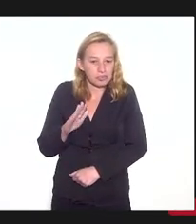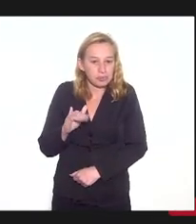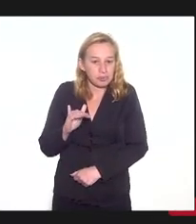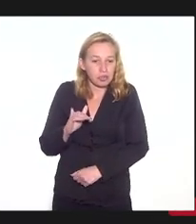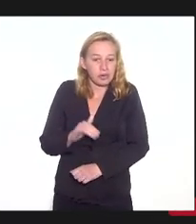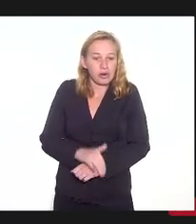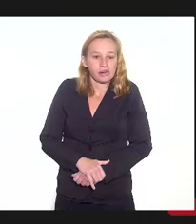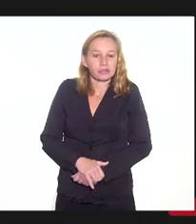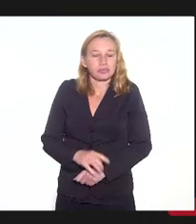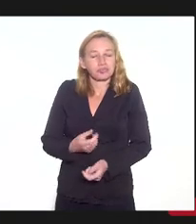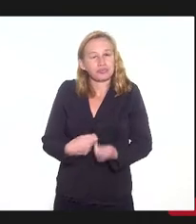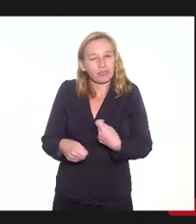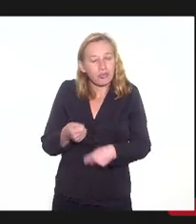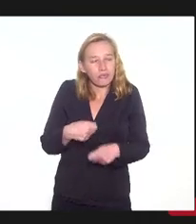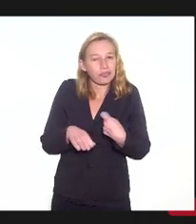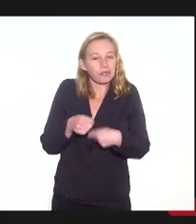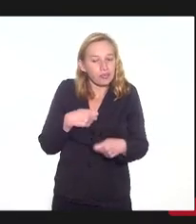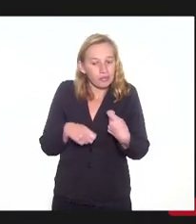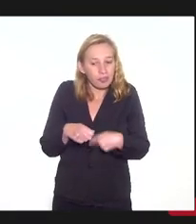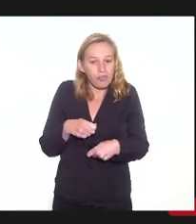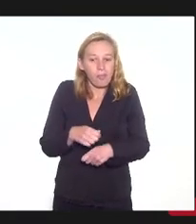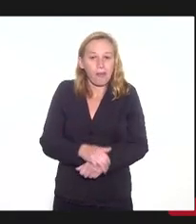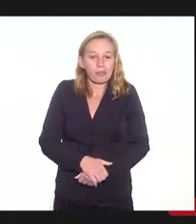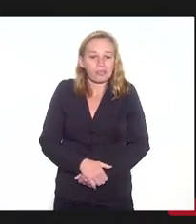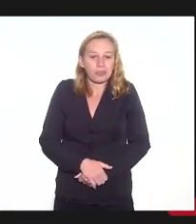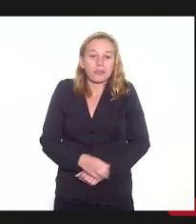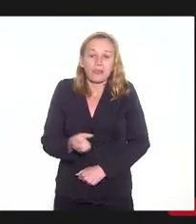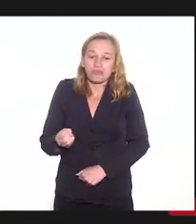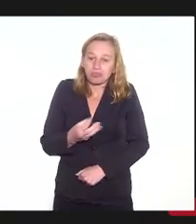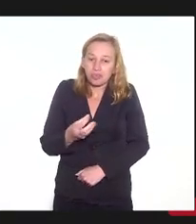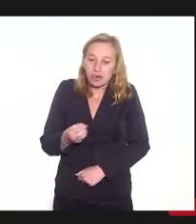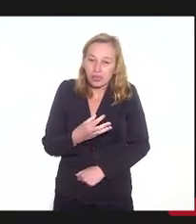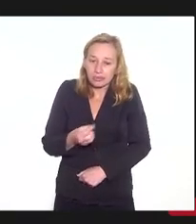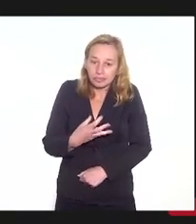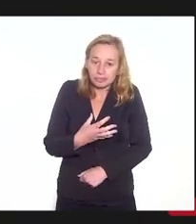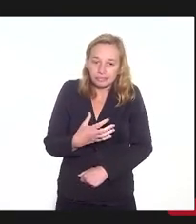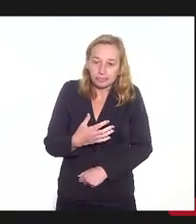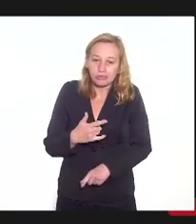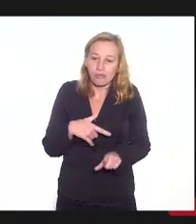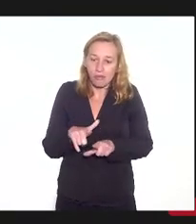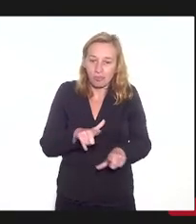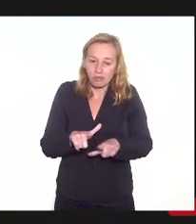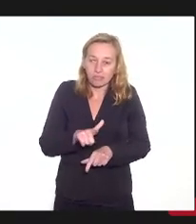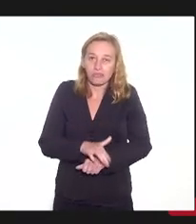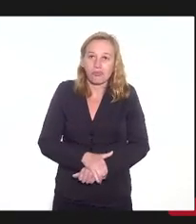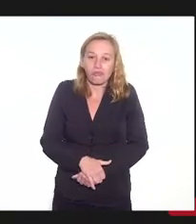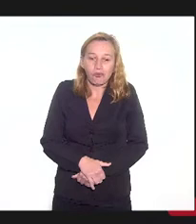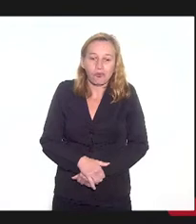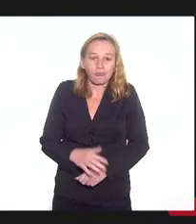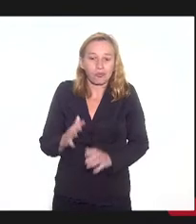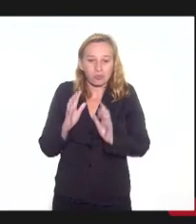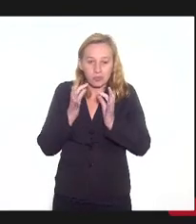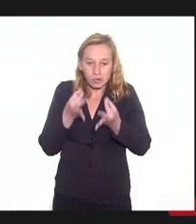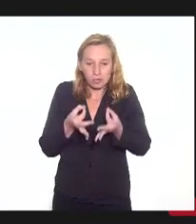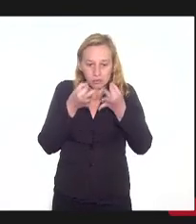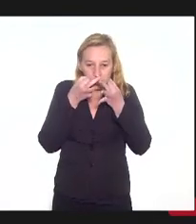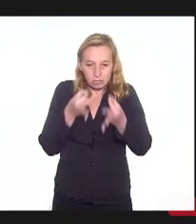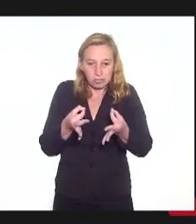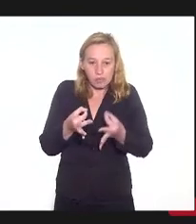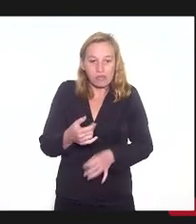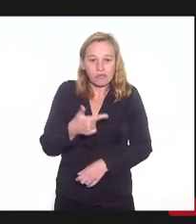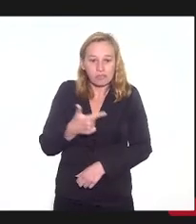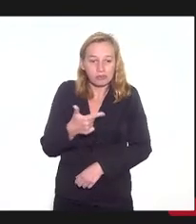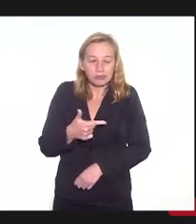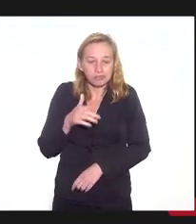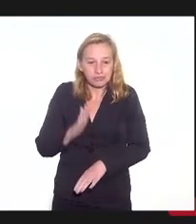negociar que seja para os novos concursais. Só chamando a atenção sobre o segundo item